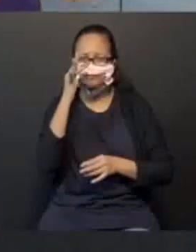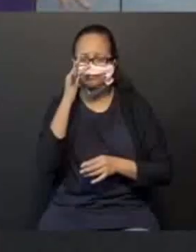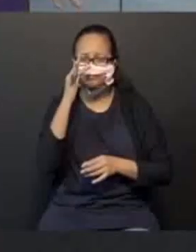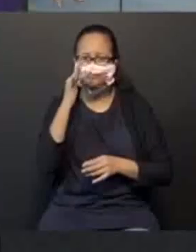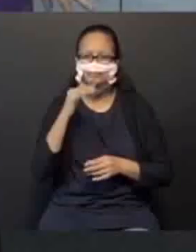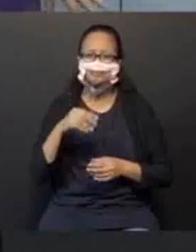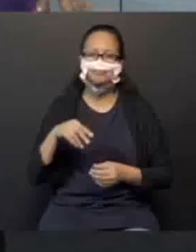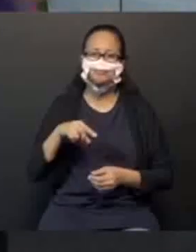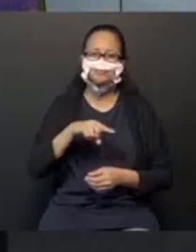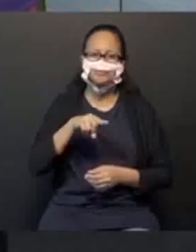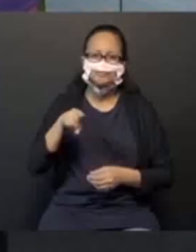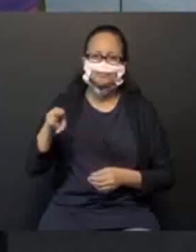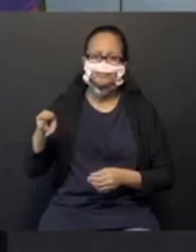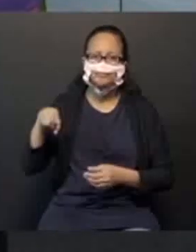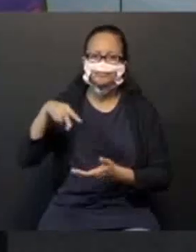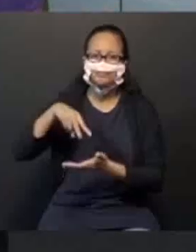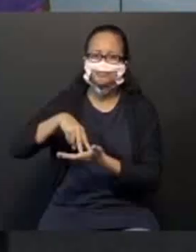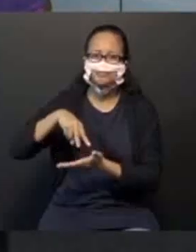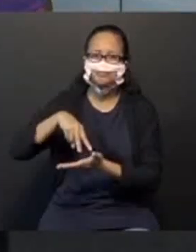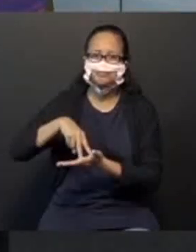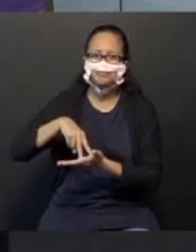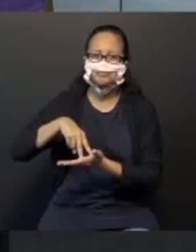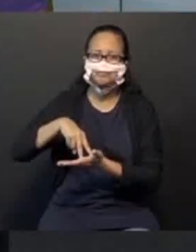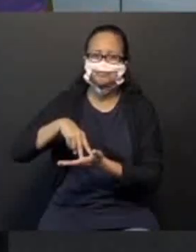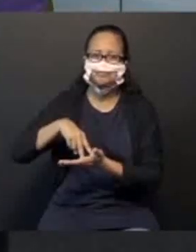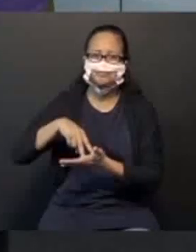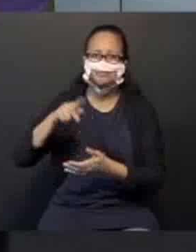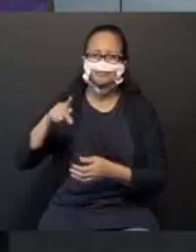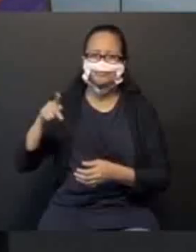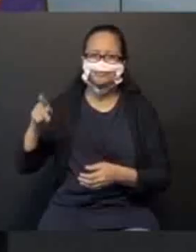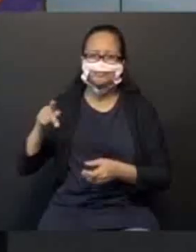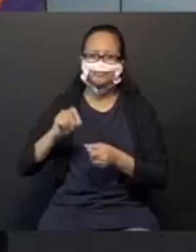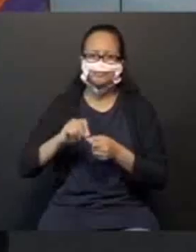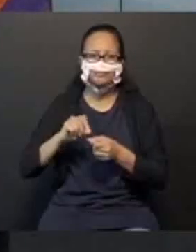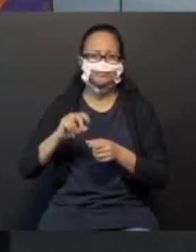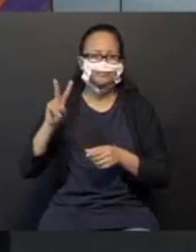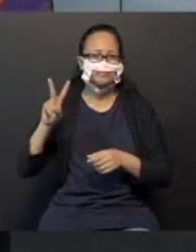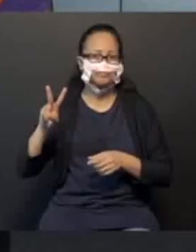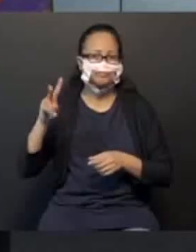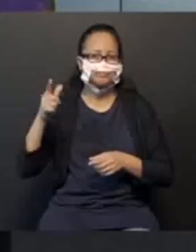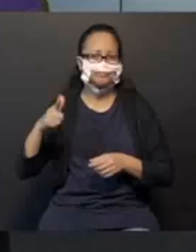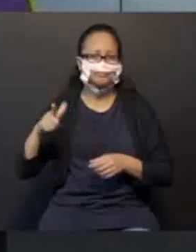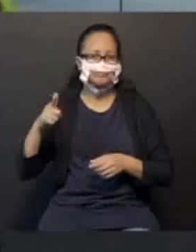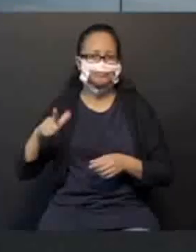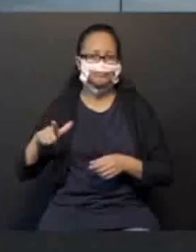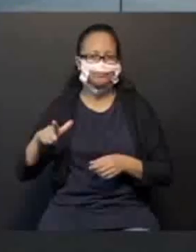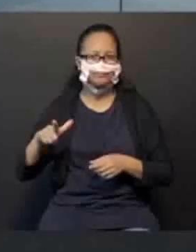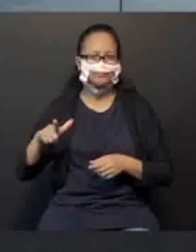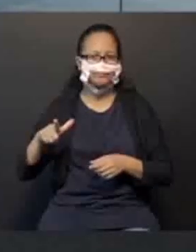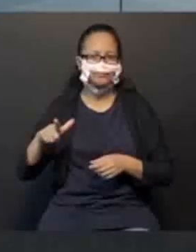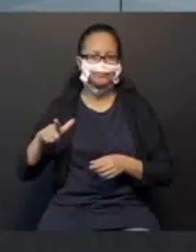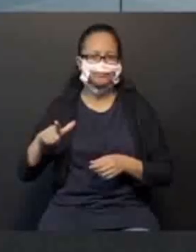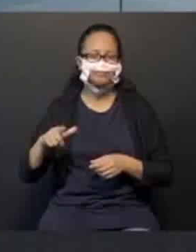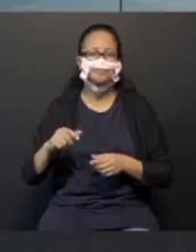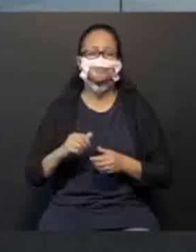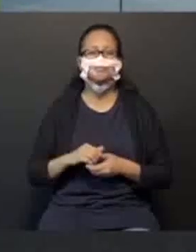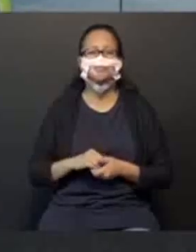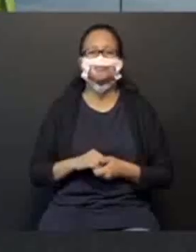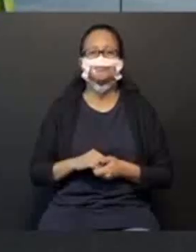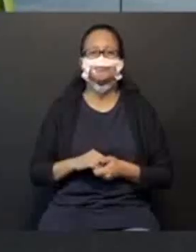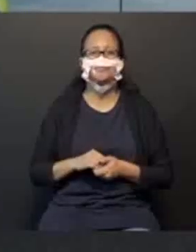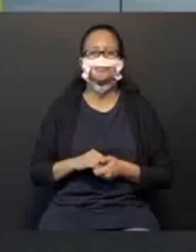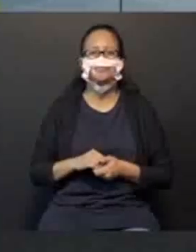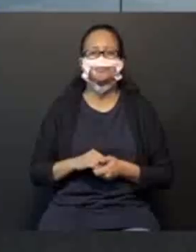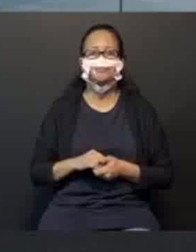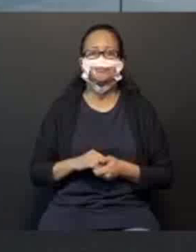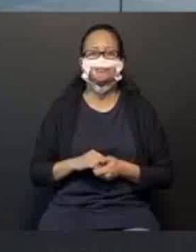Vamos lá. Todo mundo em pé. Eu vou fazer duas vezes com vocês. Eu vou estar de costas. Tá bom? E depois vou